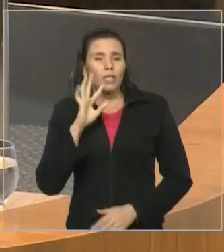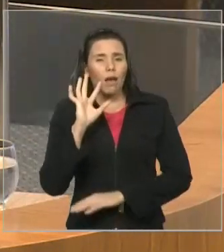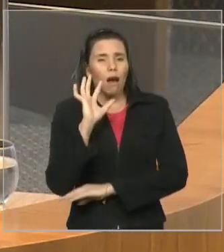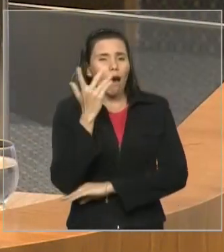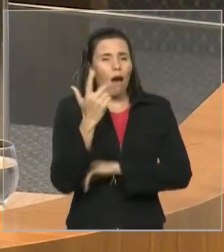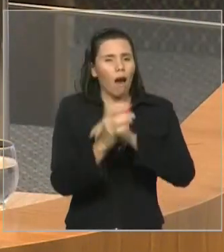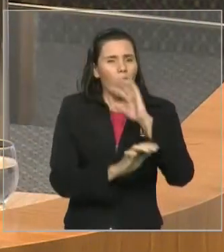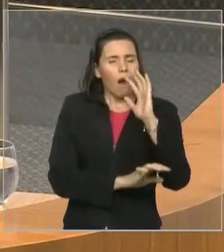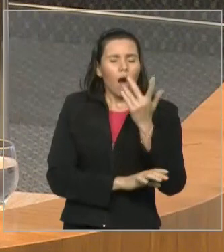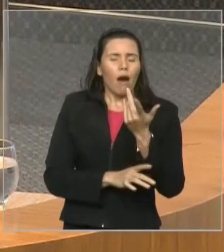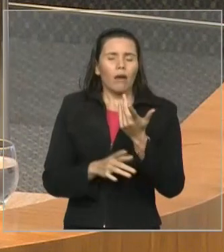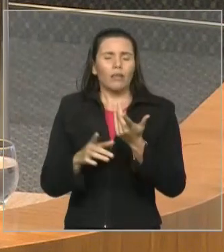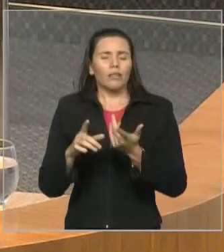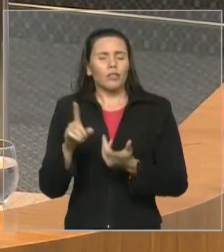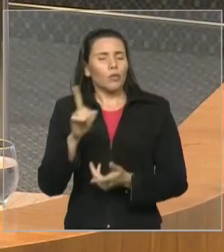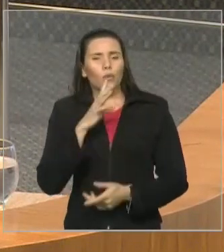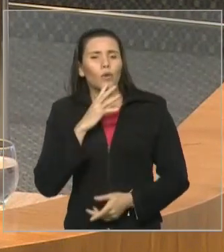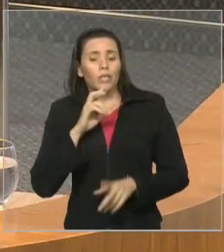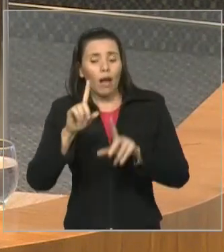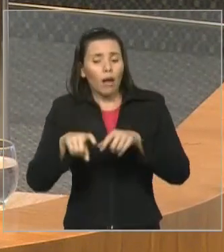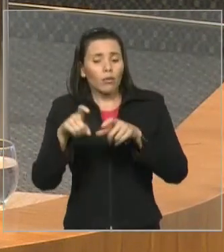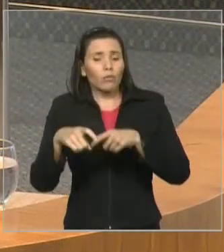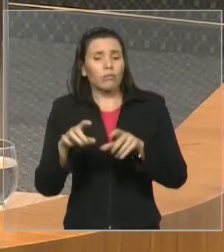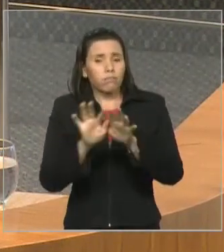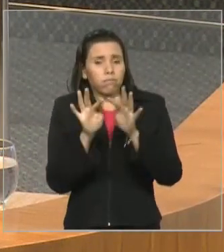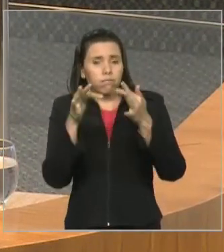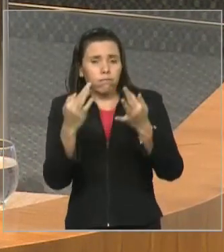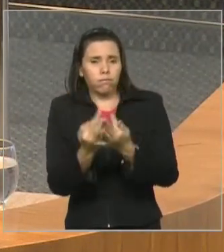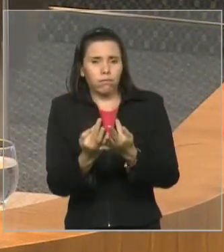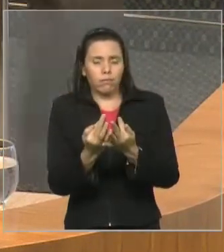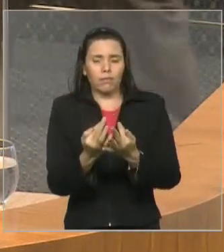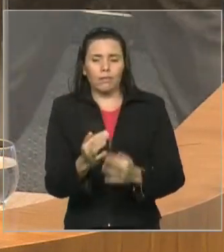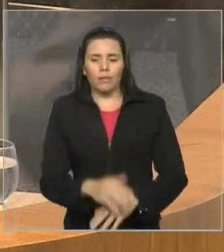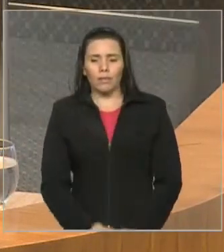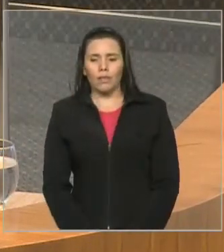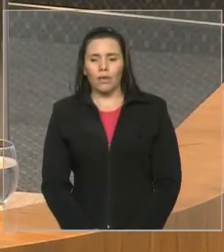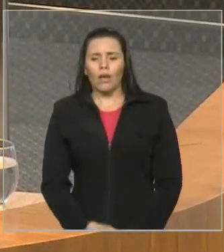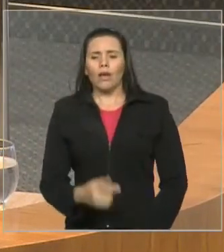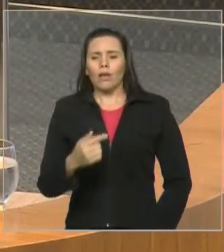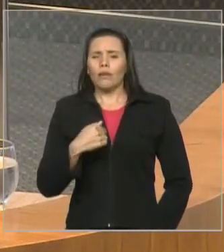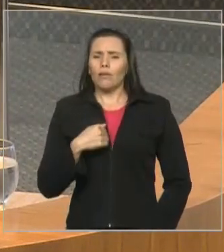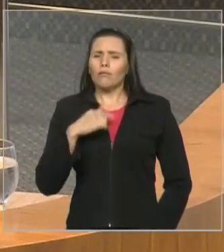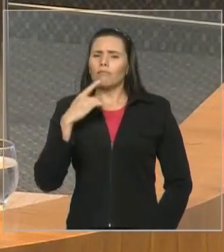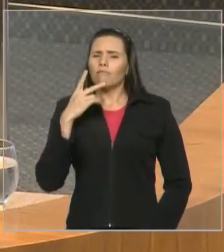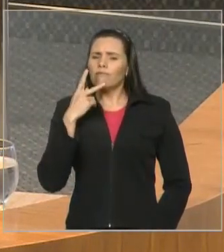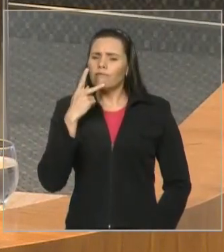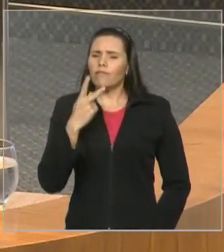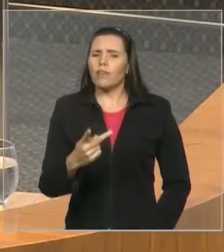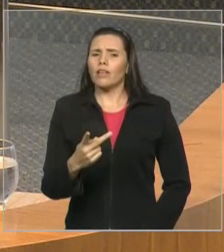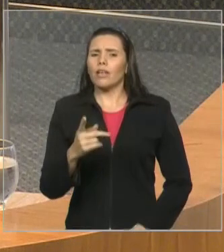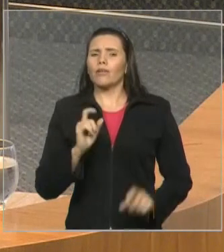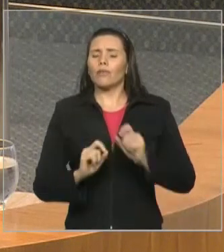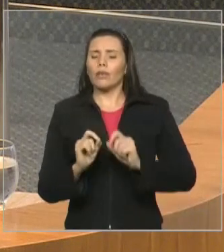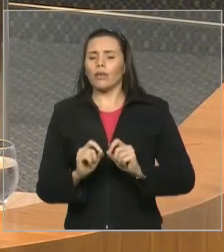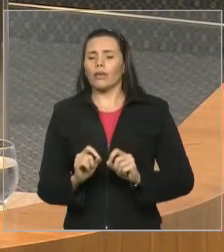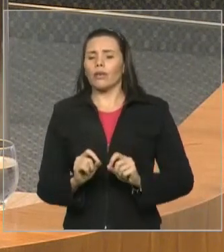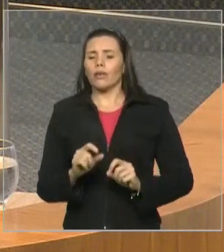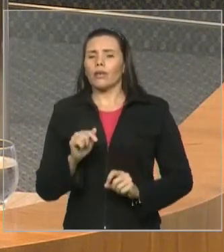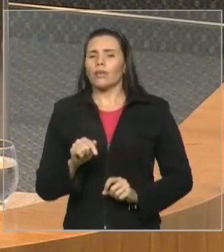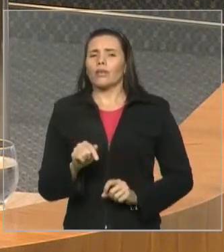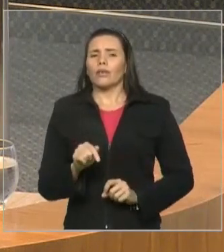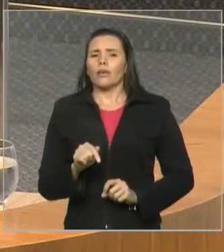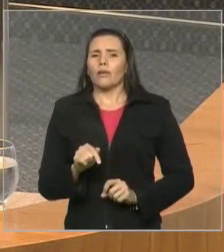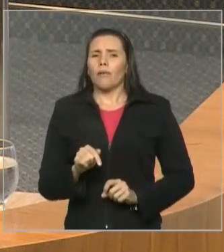principais características que o homem público deve ter é a determinação, é a vontade. E o deputado Adelmo manifestou,